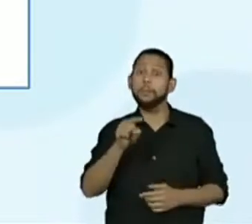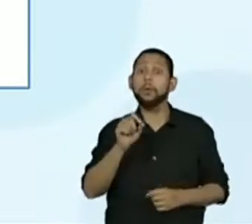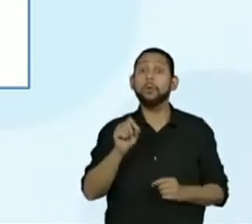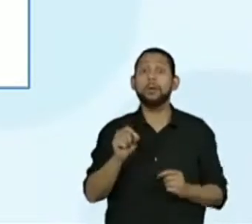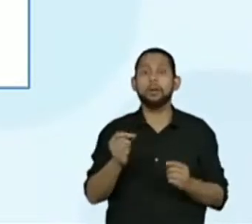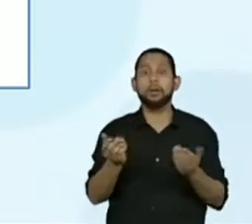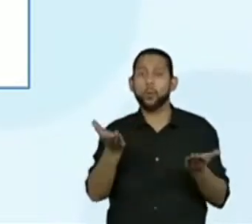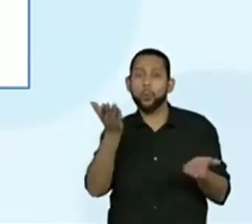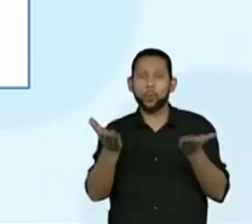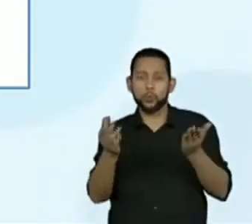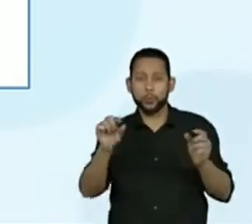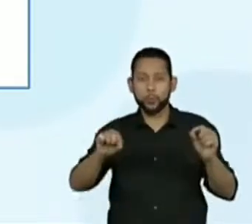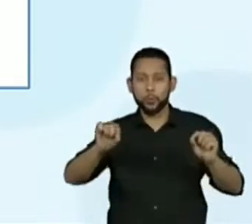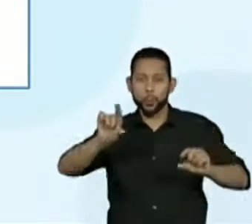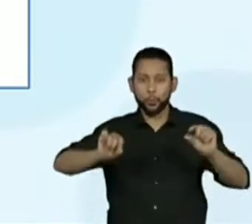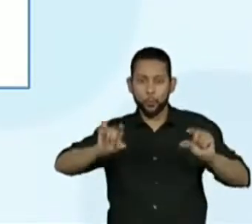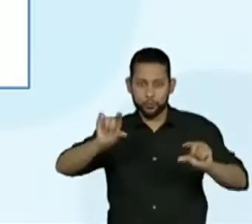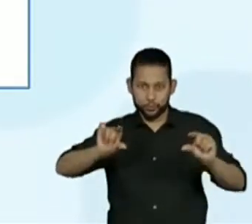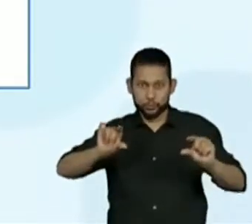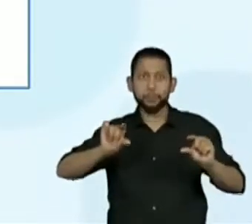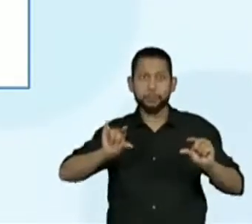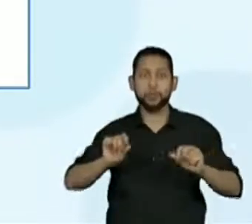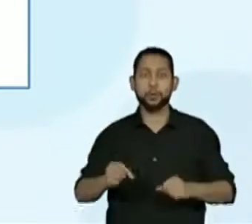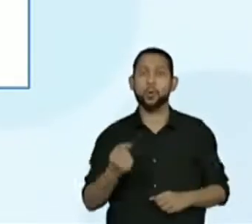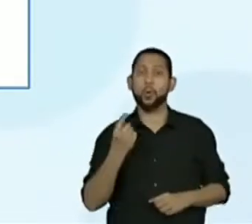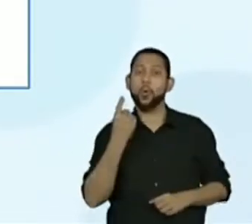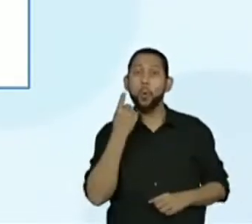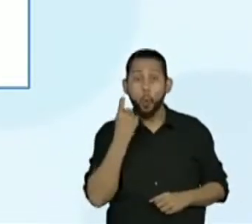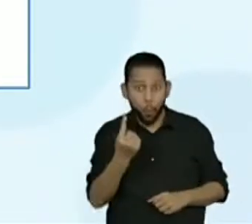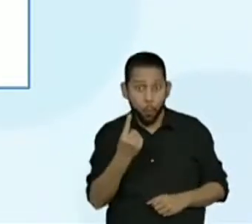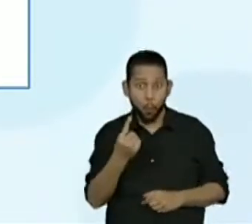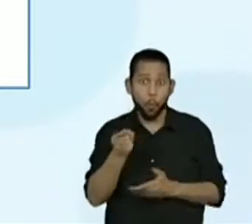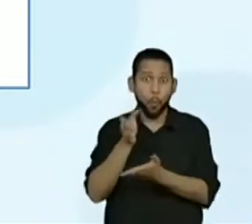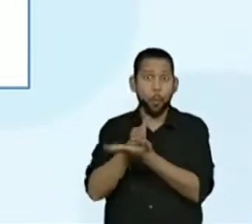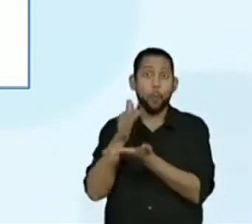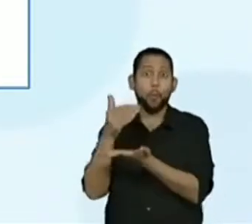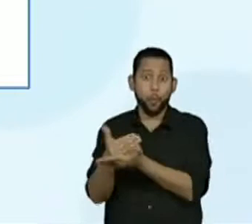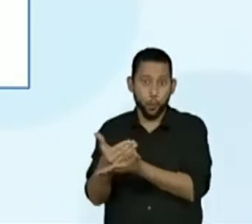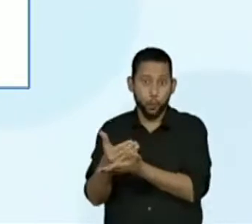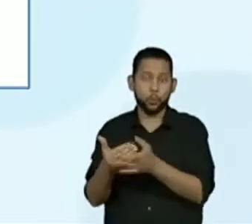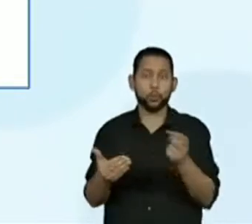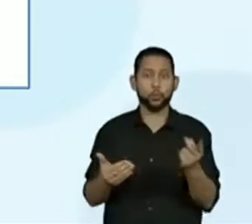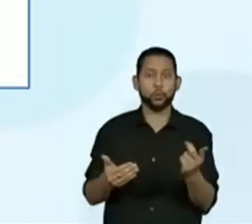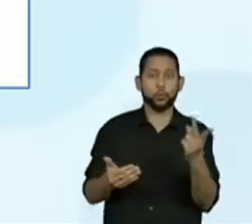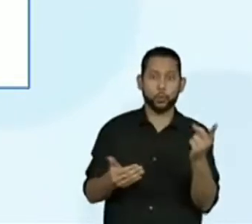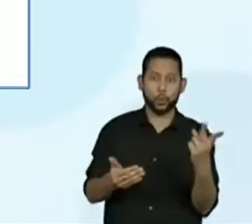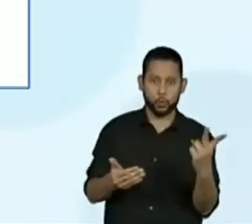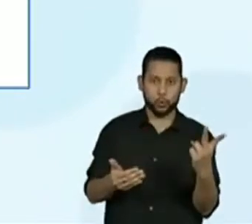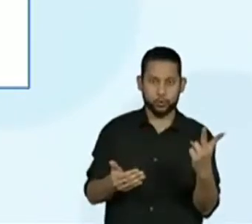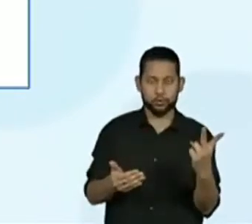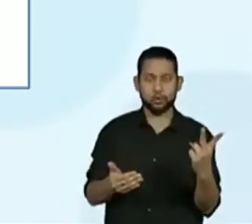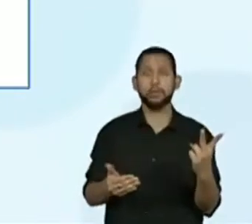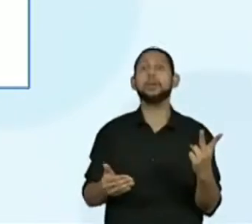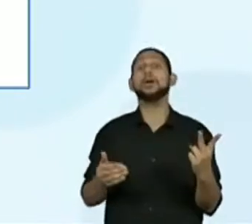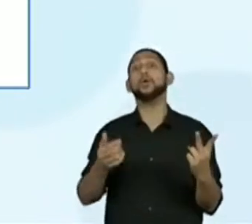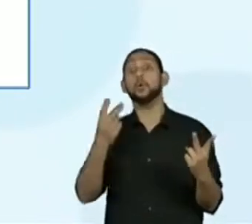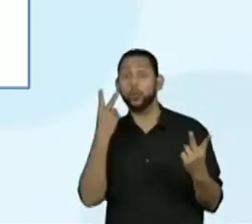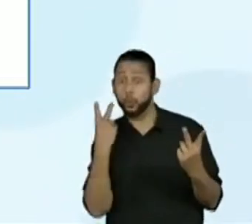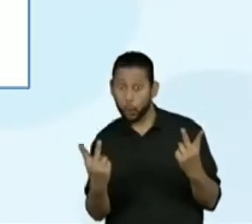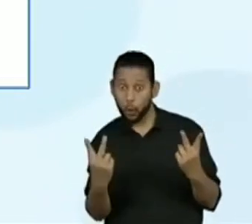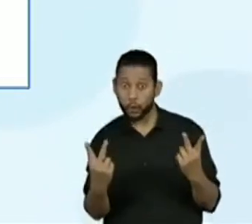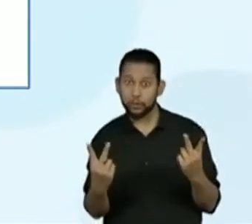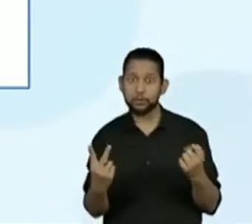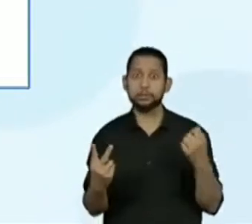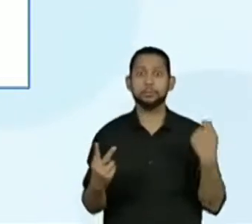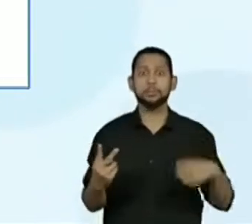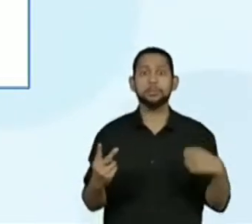proporcionalidade, nós temos uma receita com 12 gramas de fermento, outra receita nós